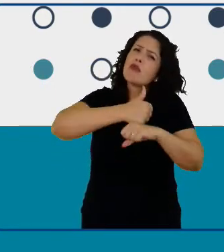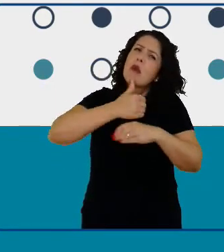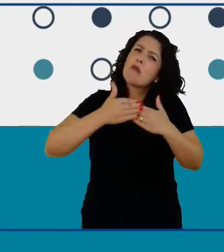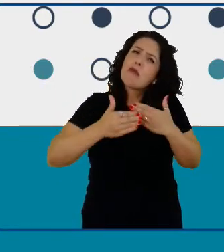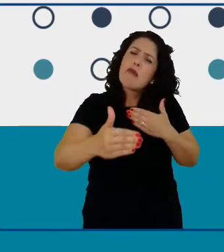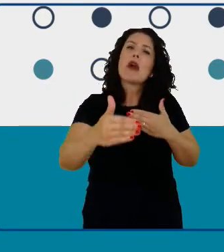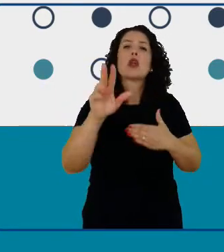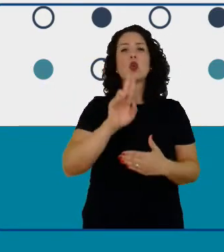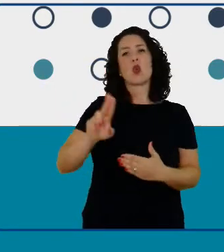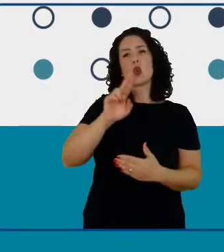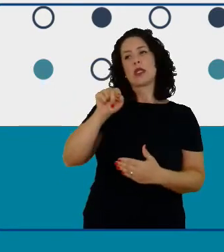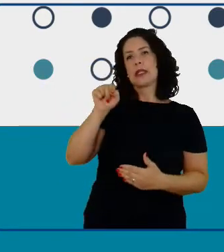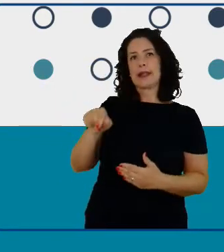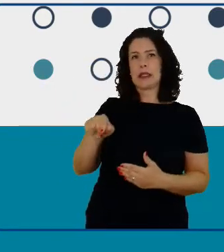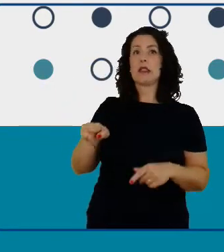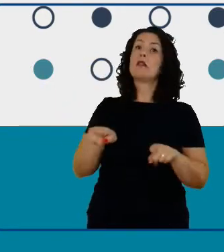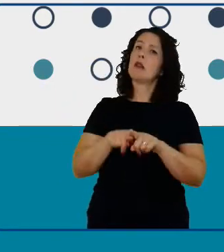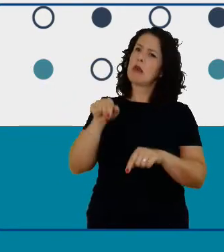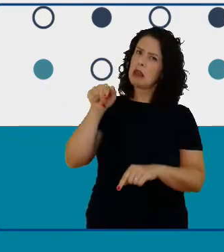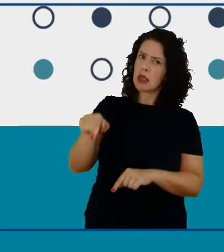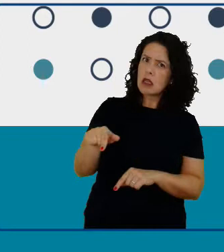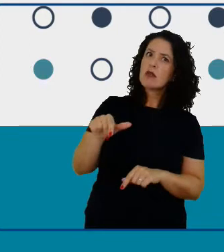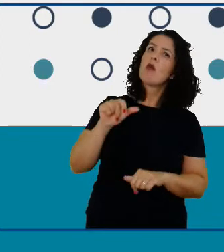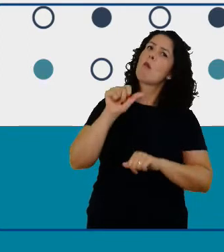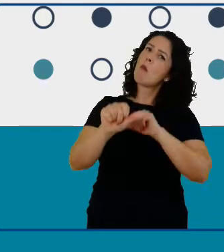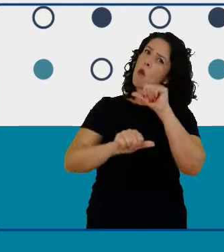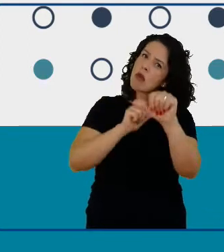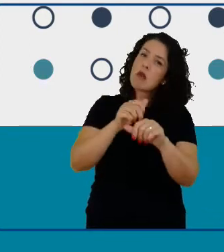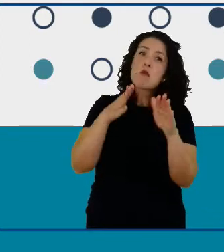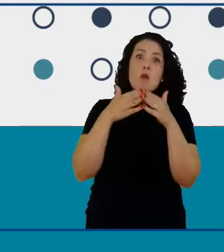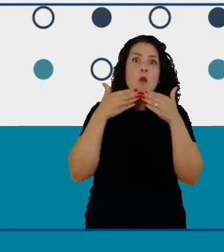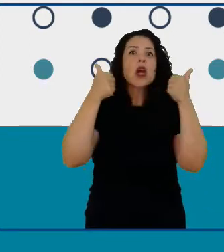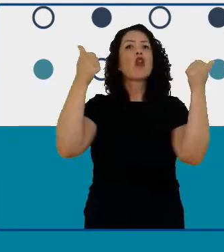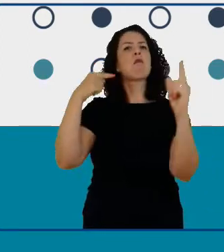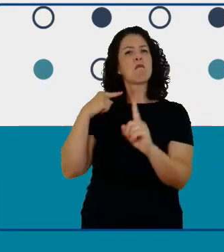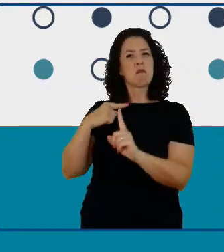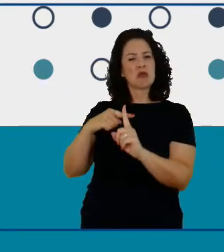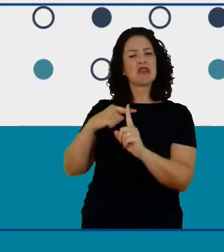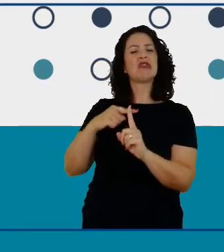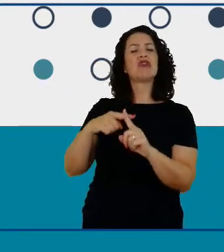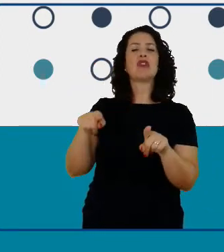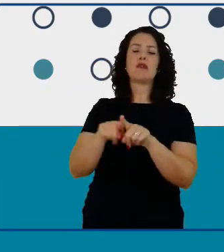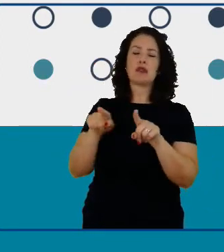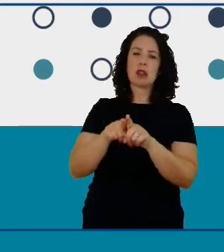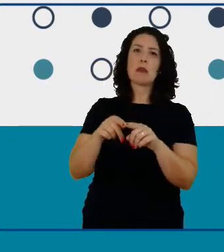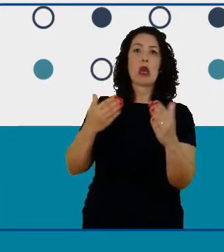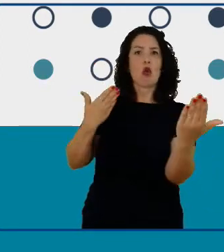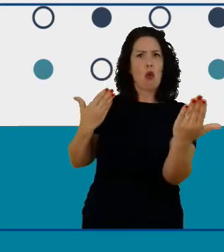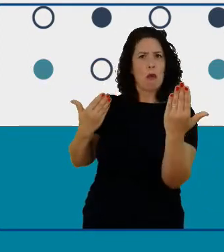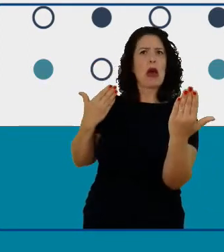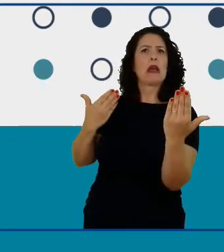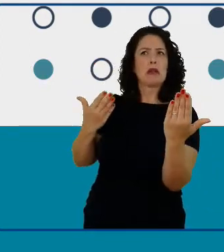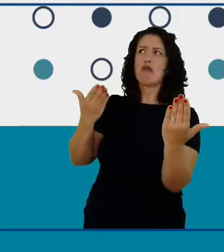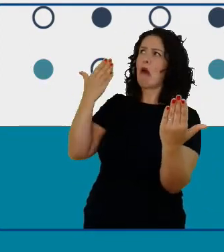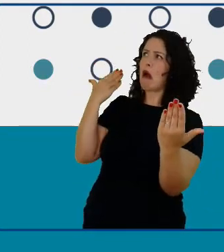também aqui em atitudes antes e depois e novamente